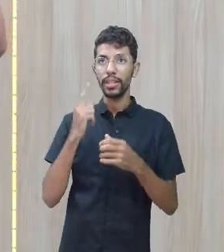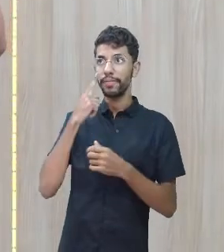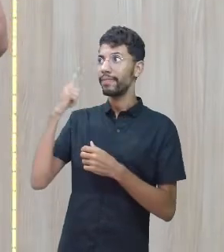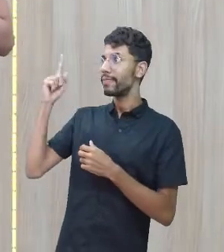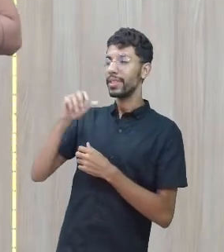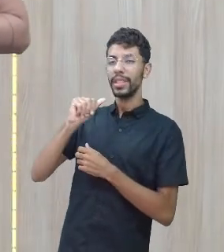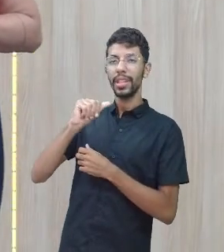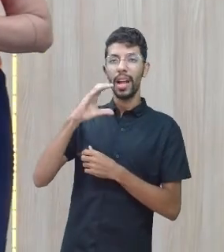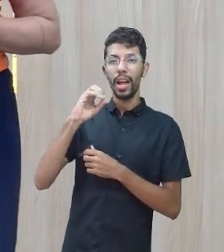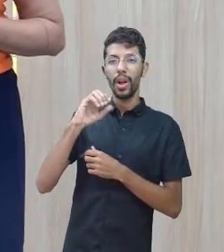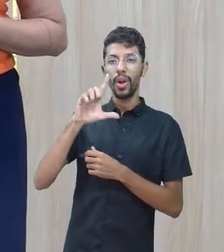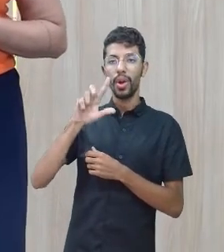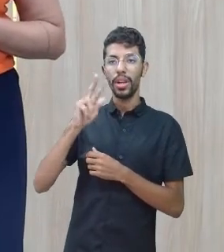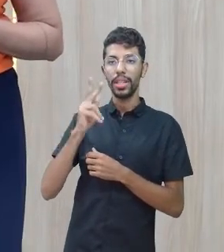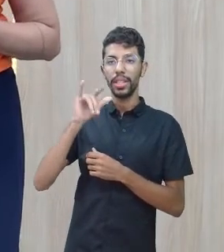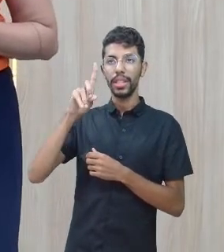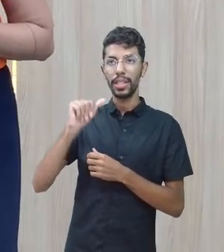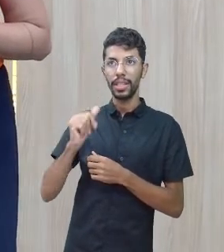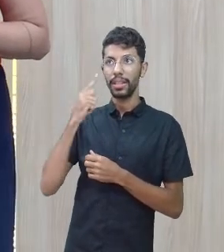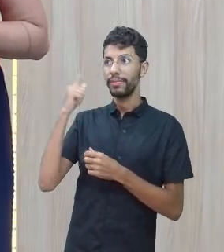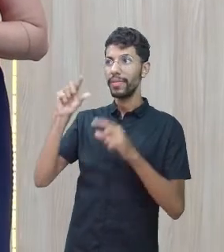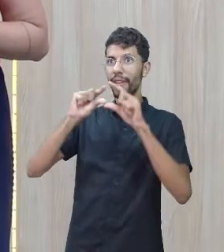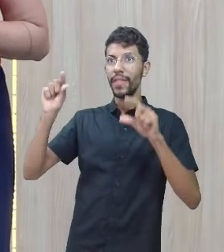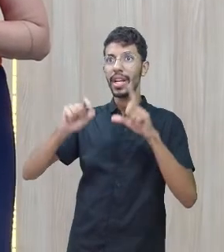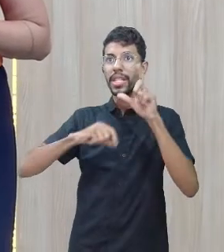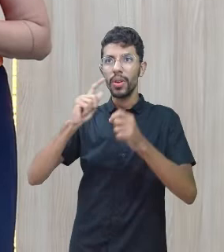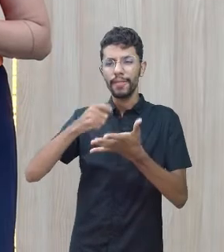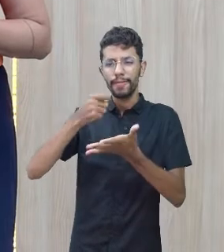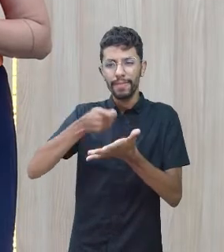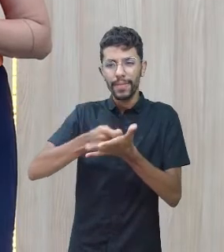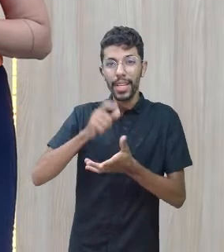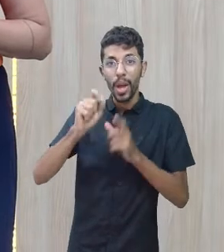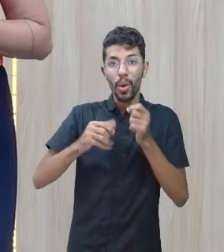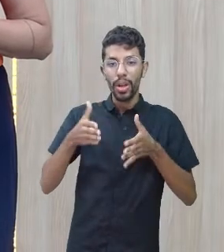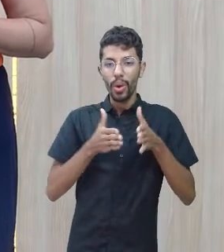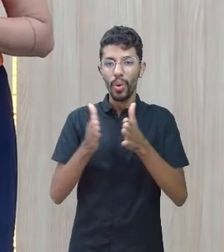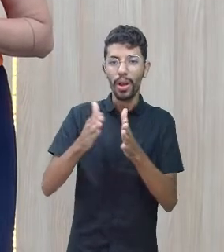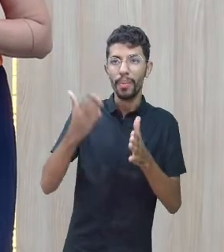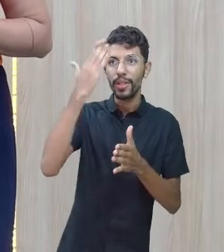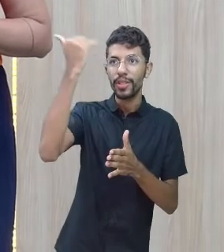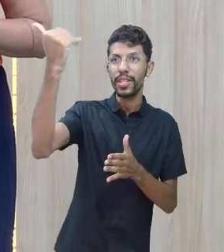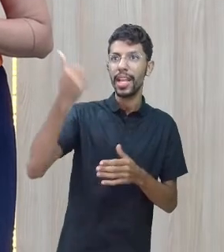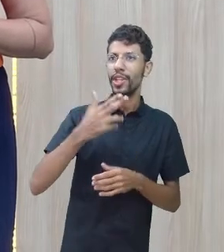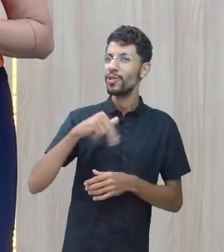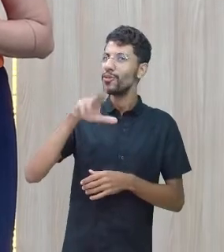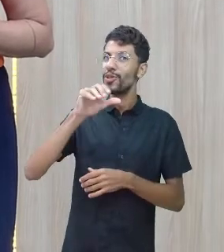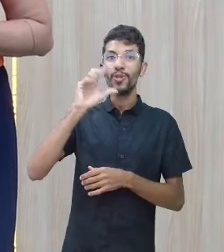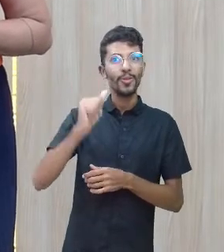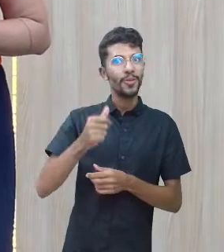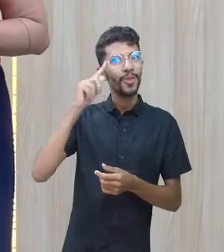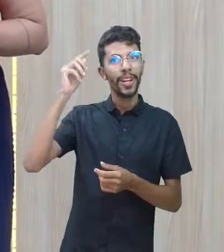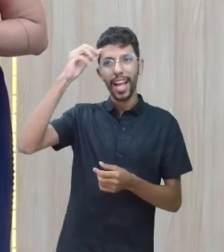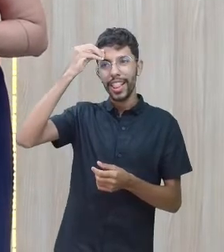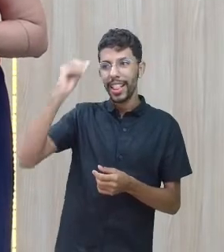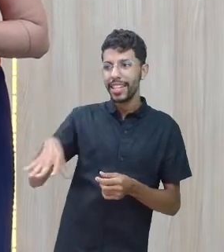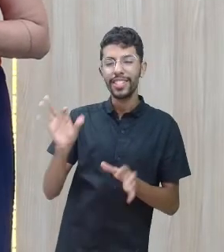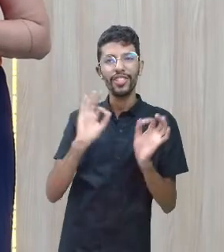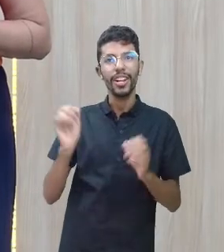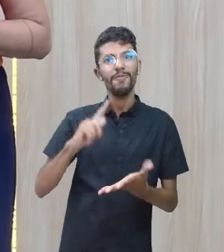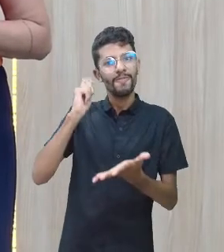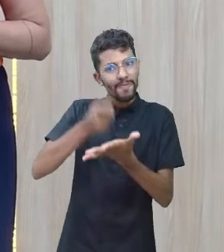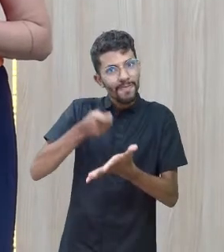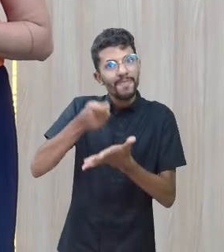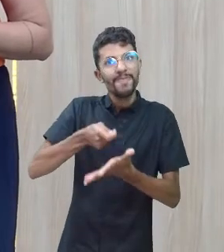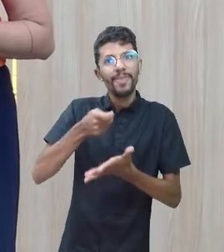Chaplin, que fala assim, a persistência é o caminho do êxito. Nunca desista, persista sempre, você é